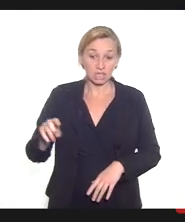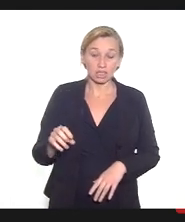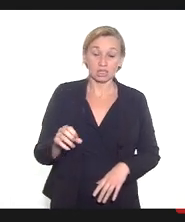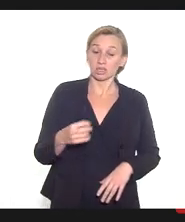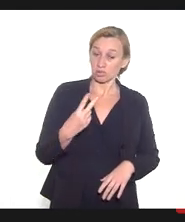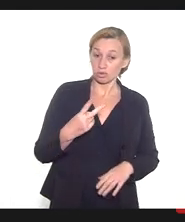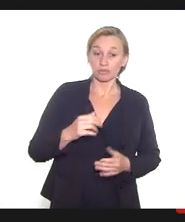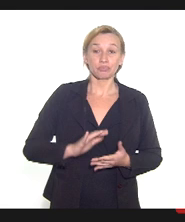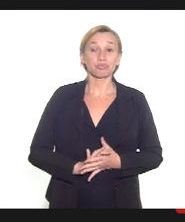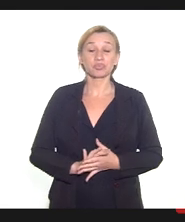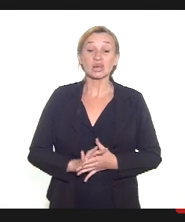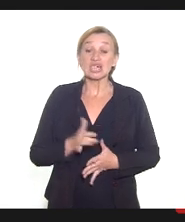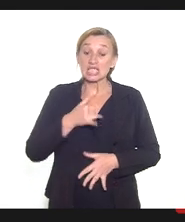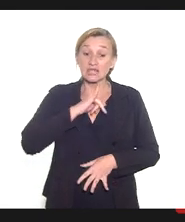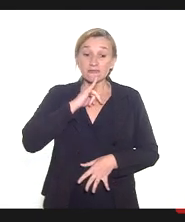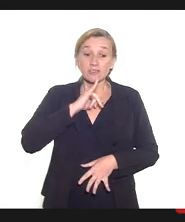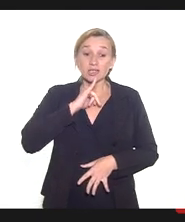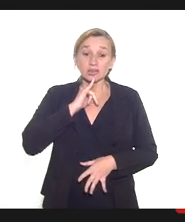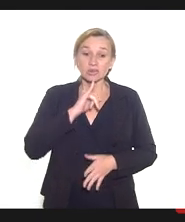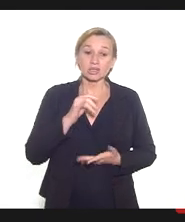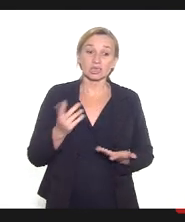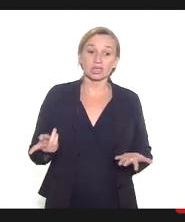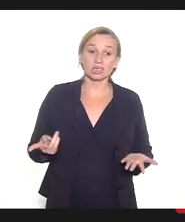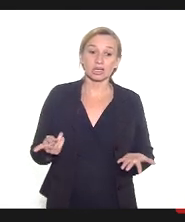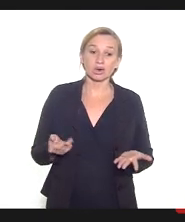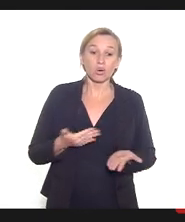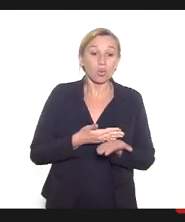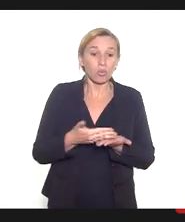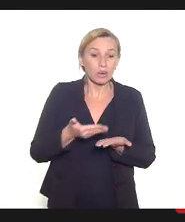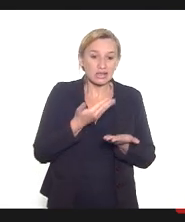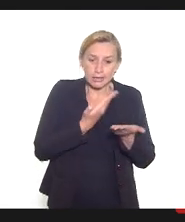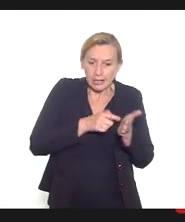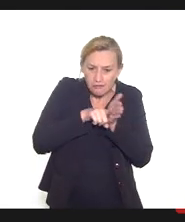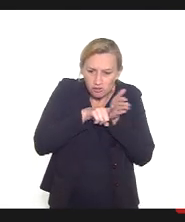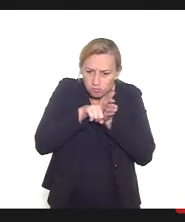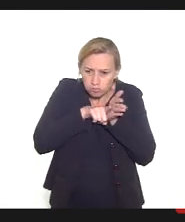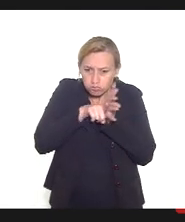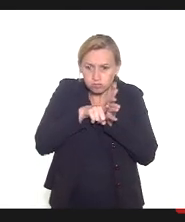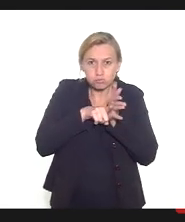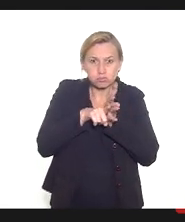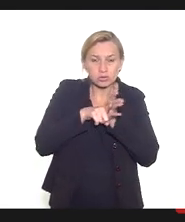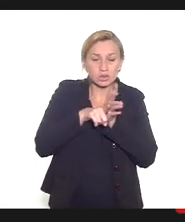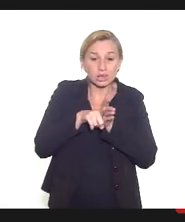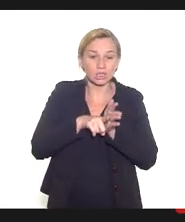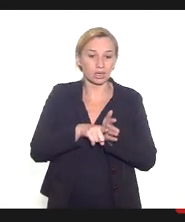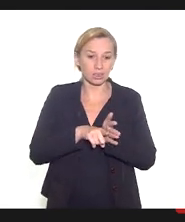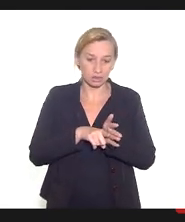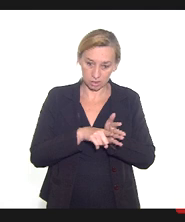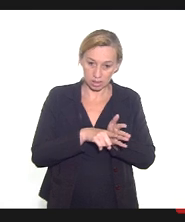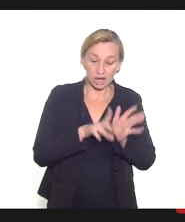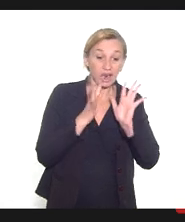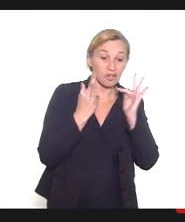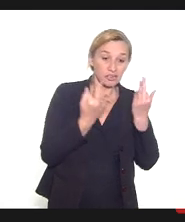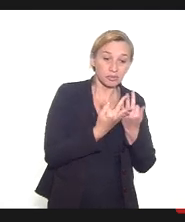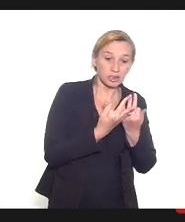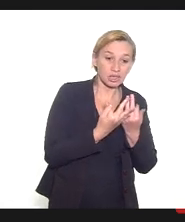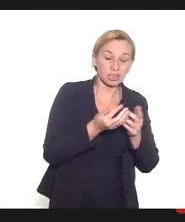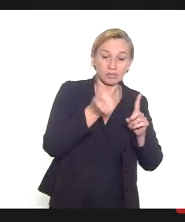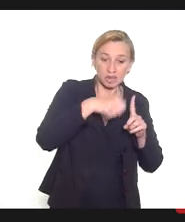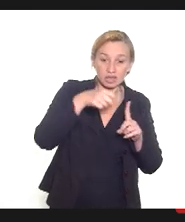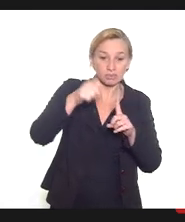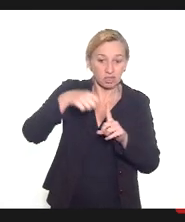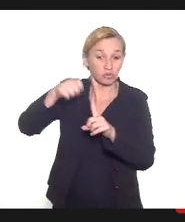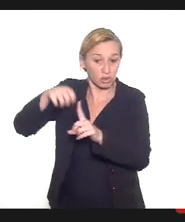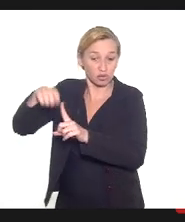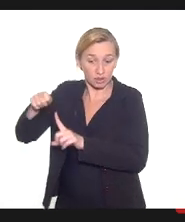Infelizmente, esses casos, a gente começa a investigar as planilhas do Civep Grip mês a mês e